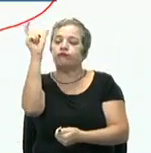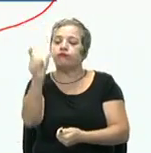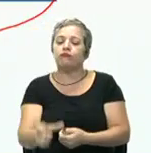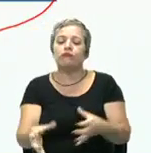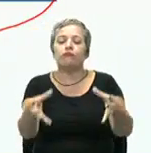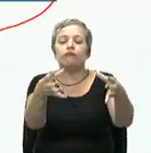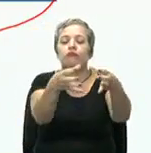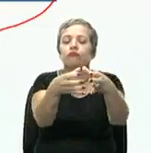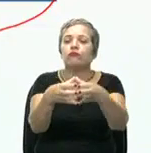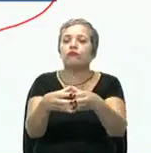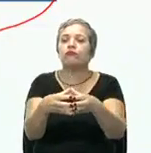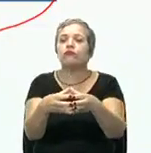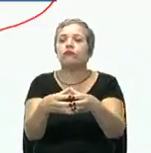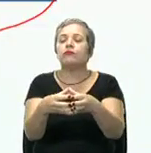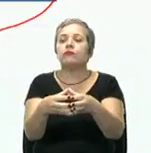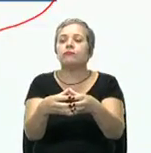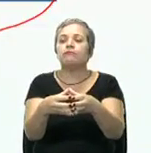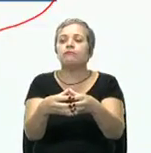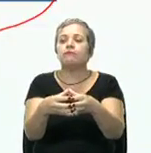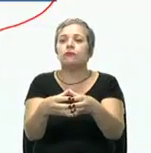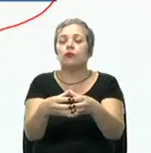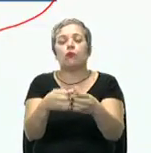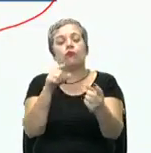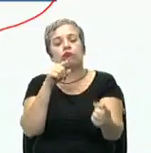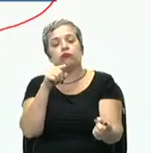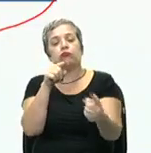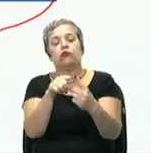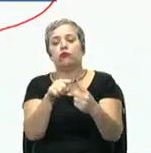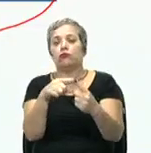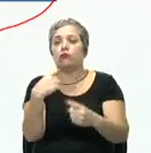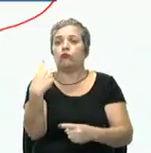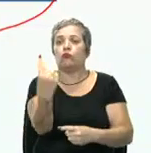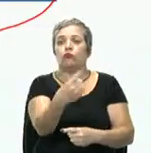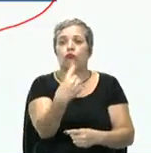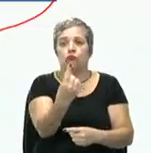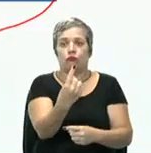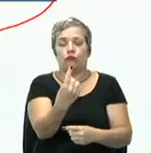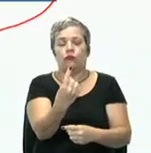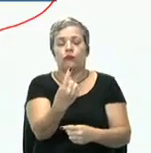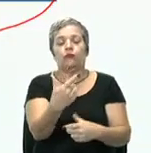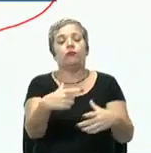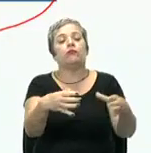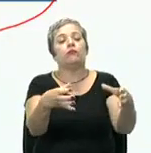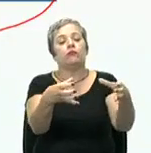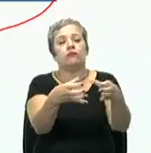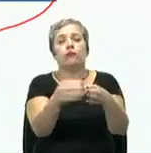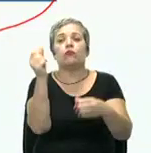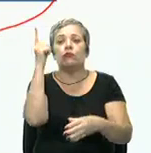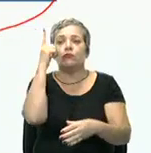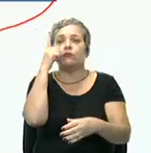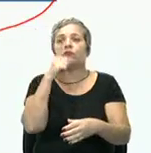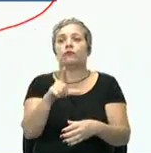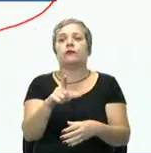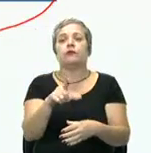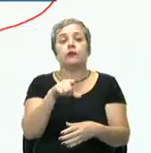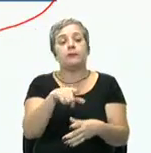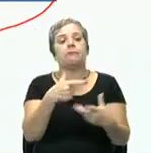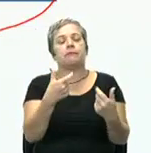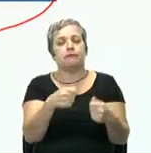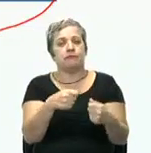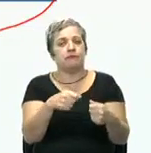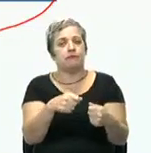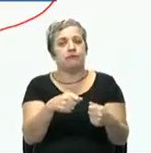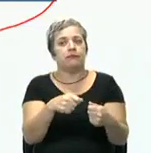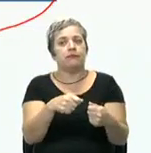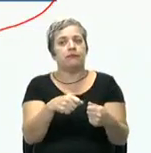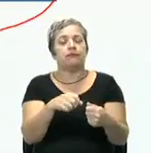grupos, os departamentos, como os objetivos individuais e os departamentos, alcançaram o que precisavam?